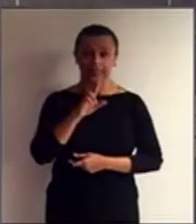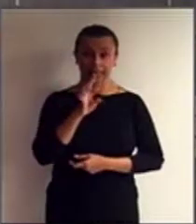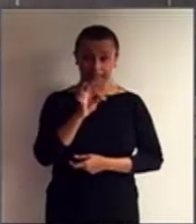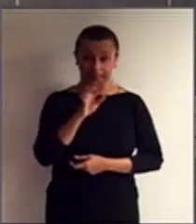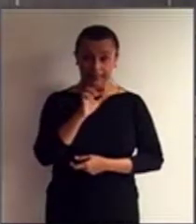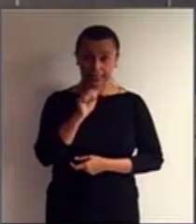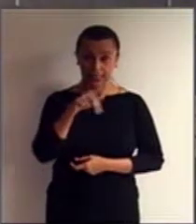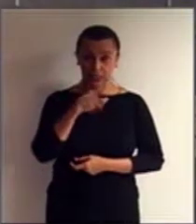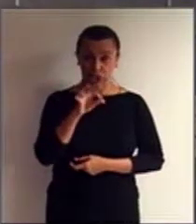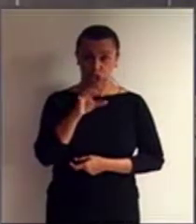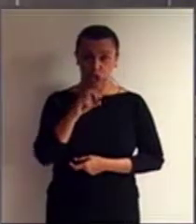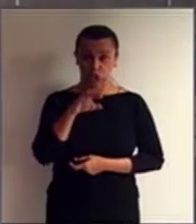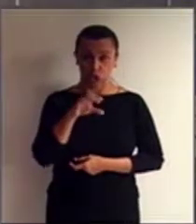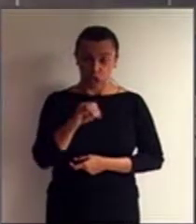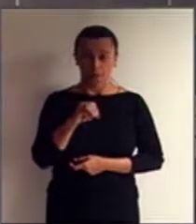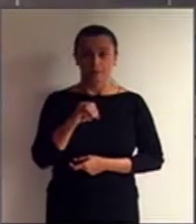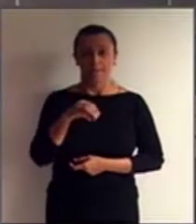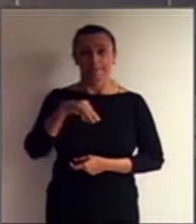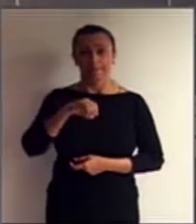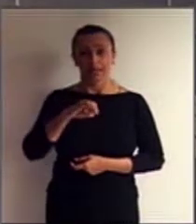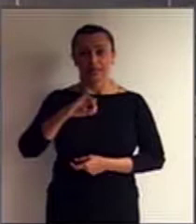relacionados ao trabalho.